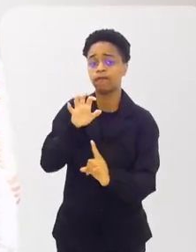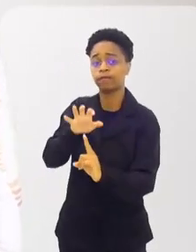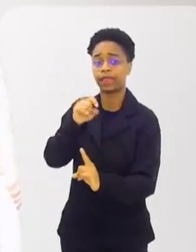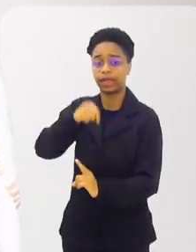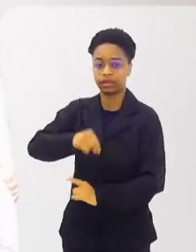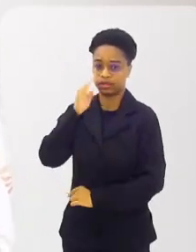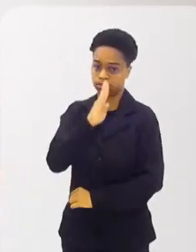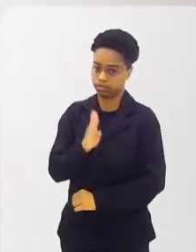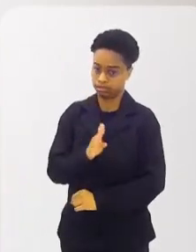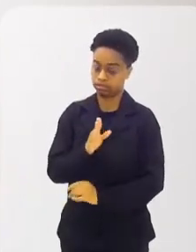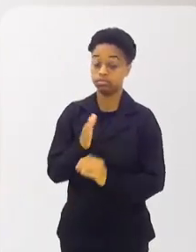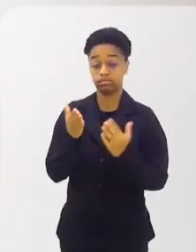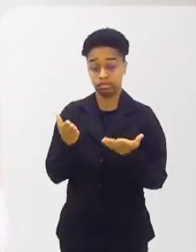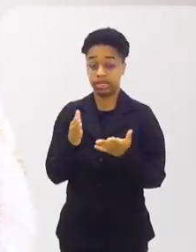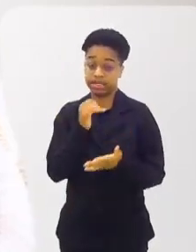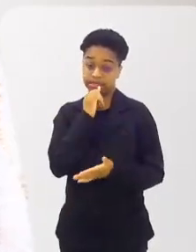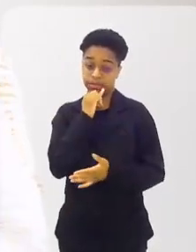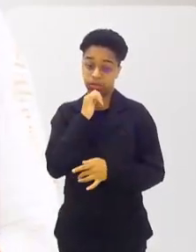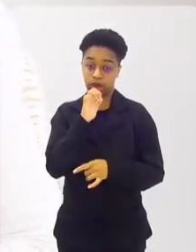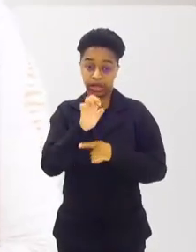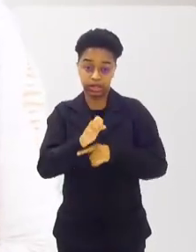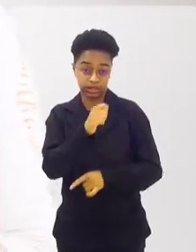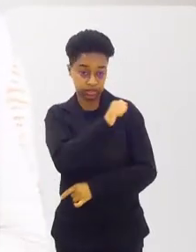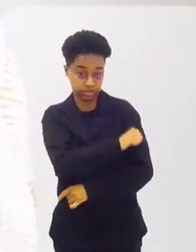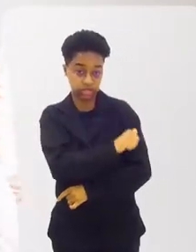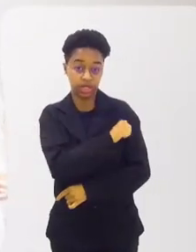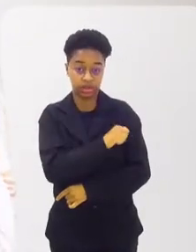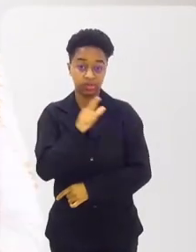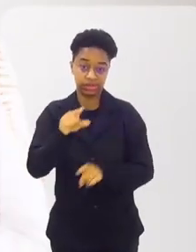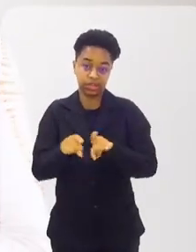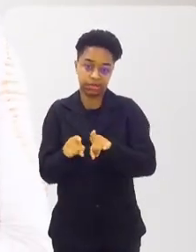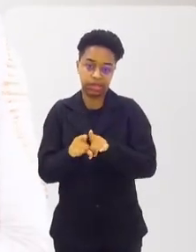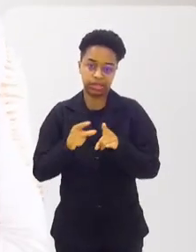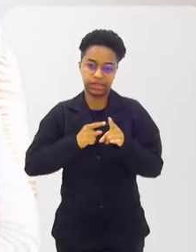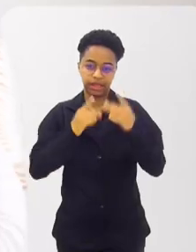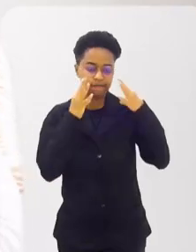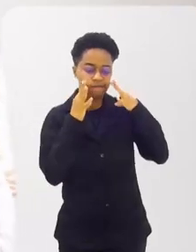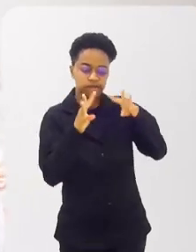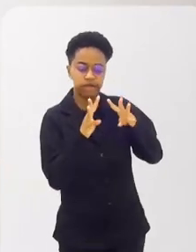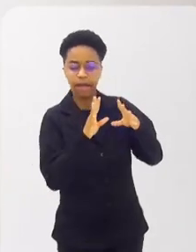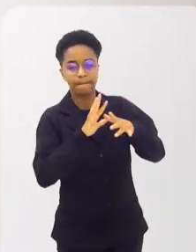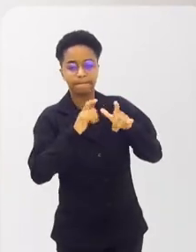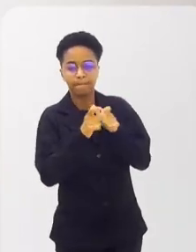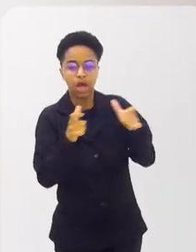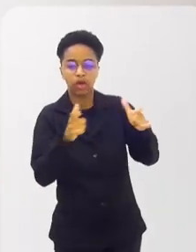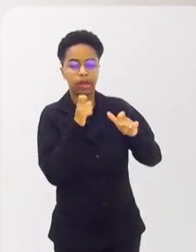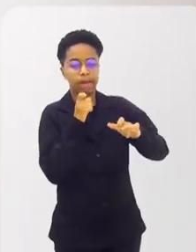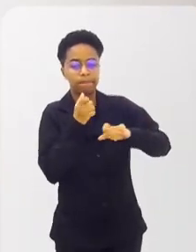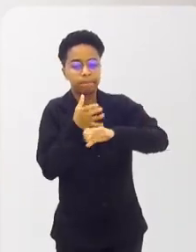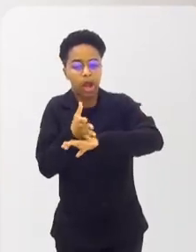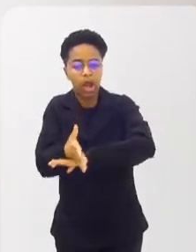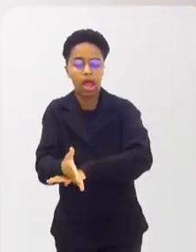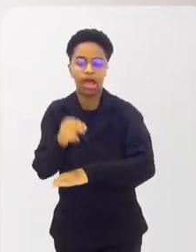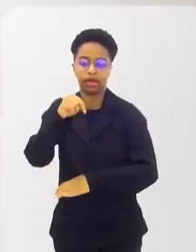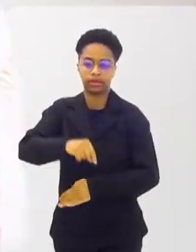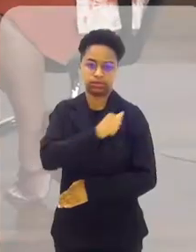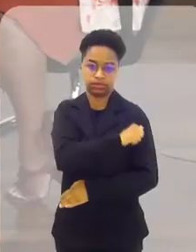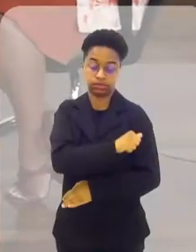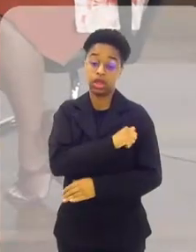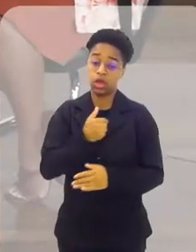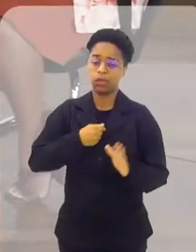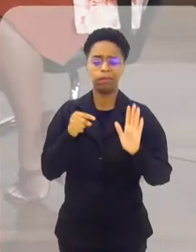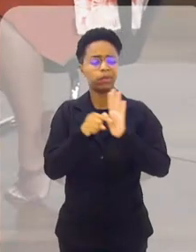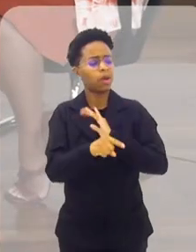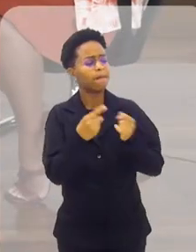no Brasil e em estados como o Rio de Janeiro, que é um grande chamariz também, né? Eu perguntava aos angolanos da Maré por que eles